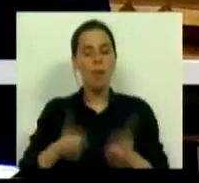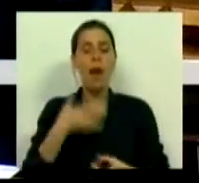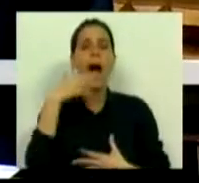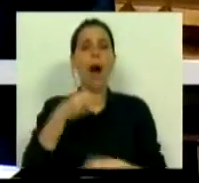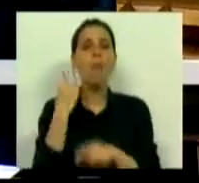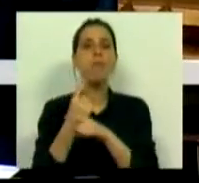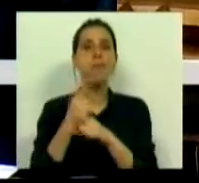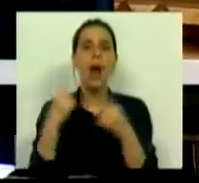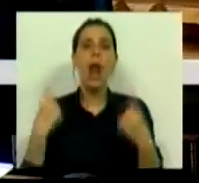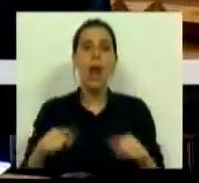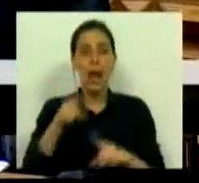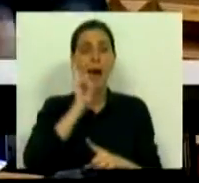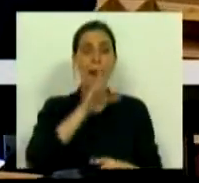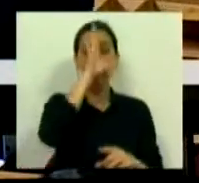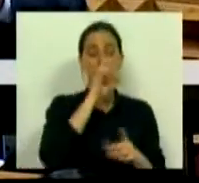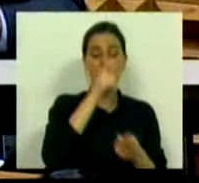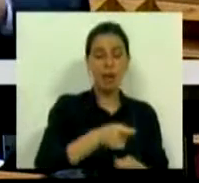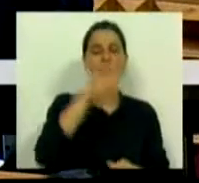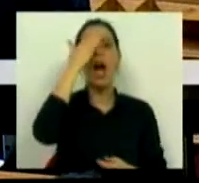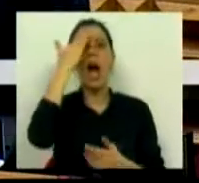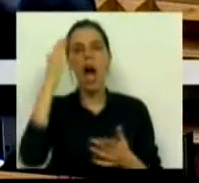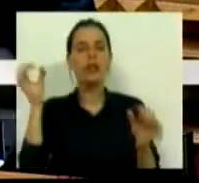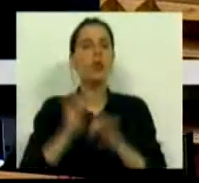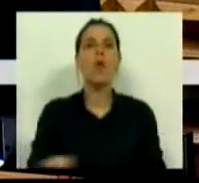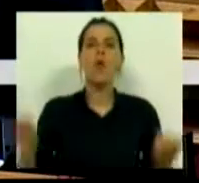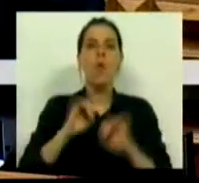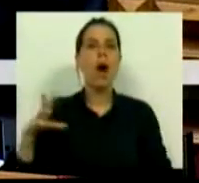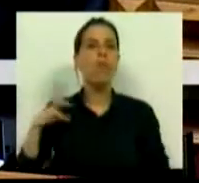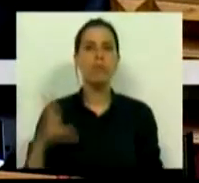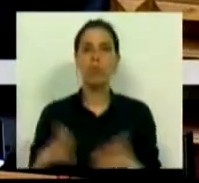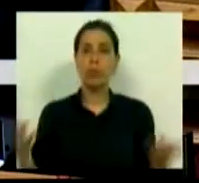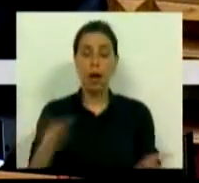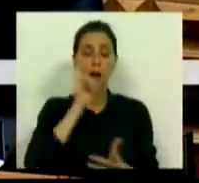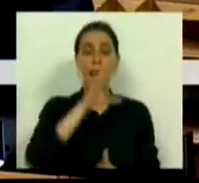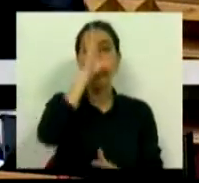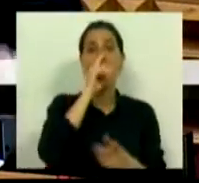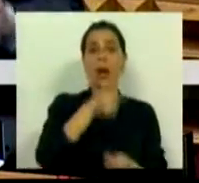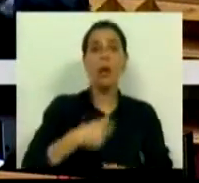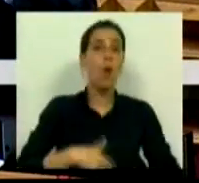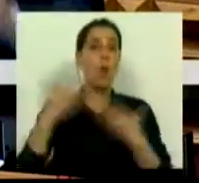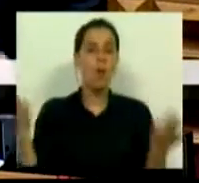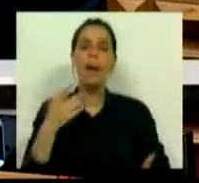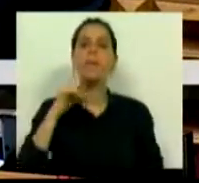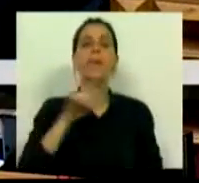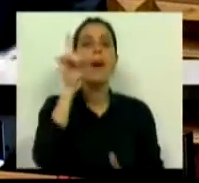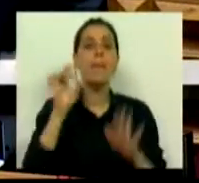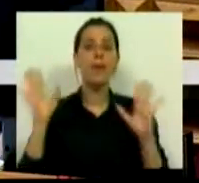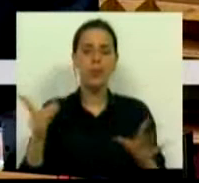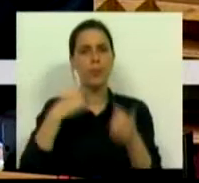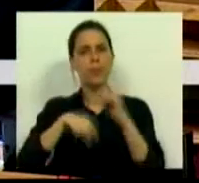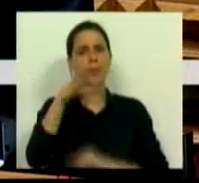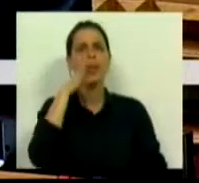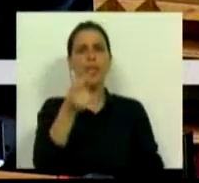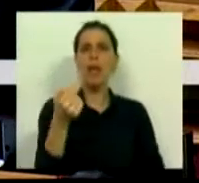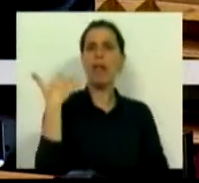acreditar que têm uma Ministra da Agricultura, porque eles acham que não existe em Portugal uma Ministra da Agricultura. E a pergunta é esta. V. Exª